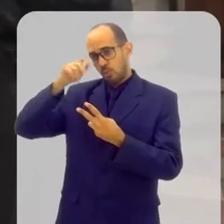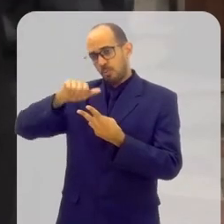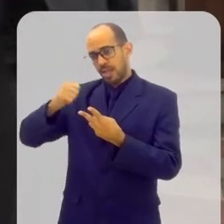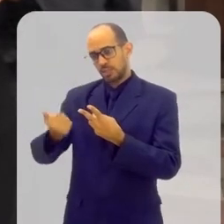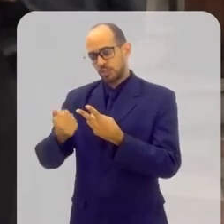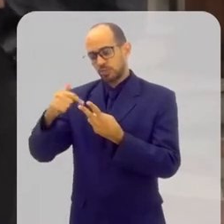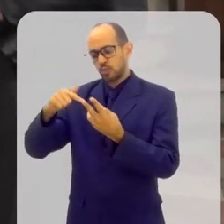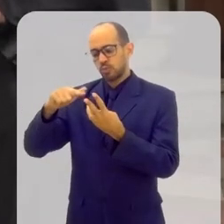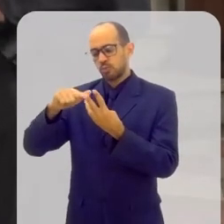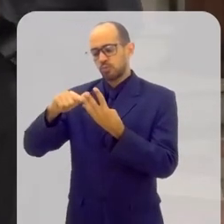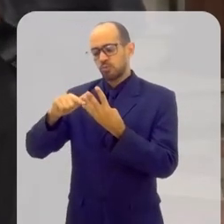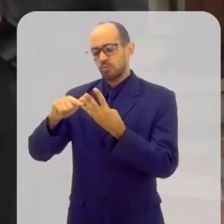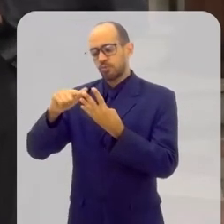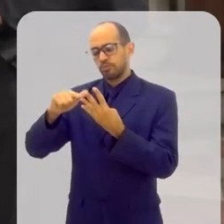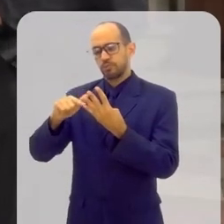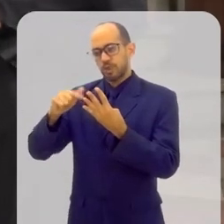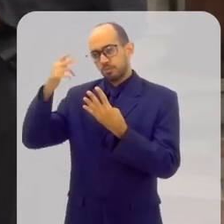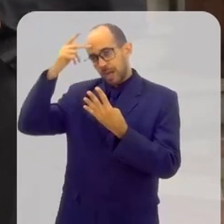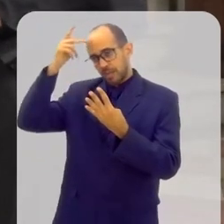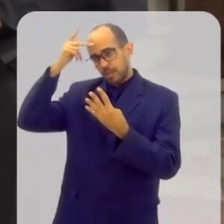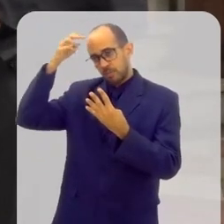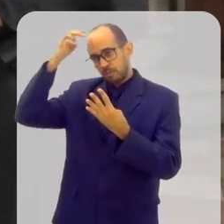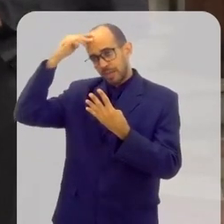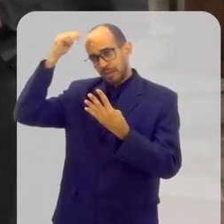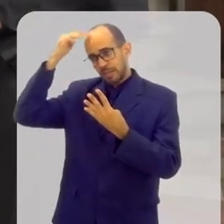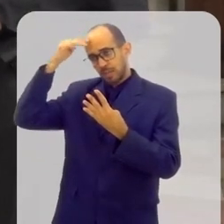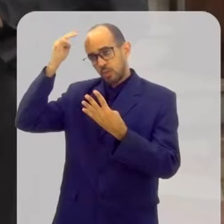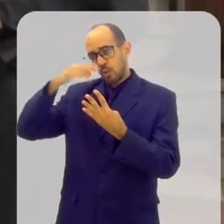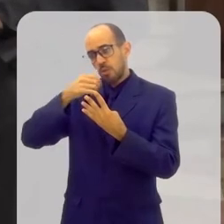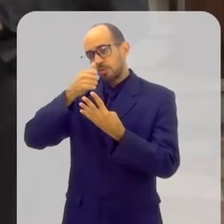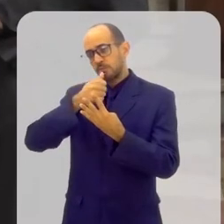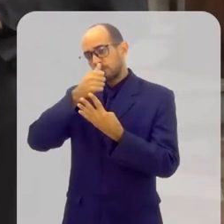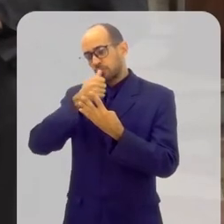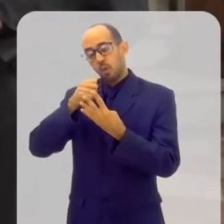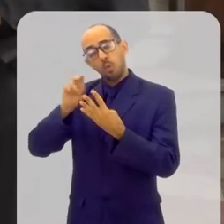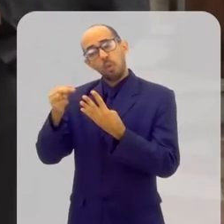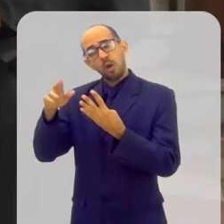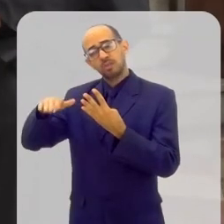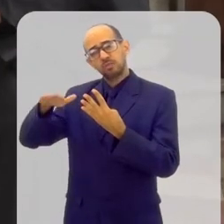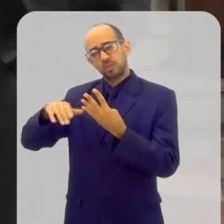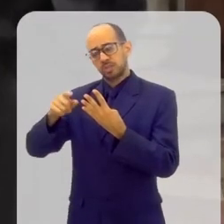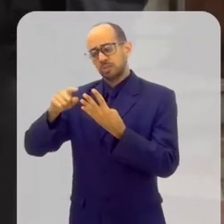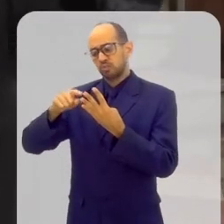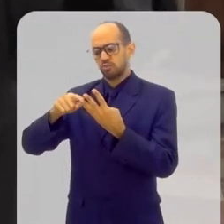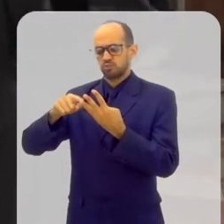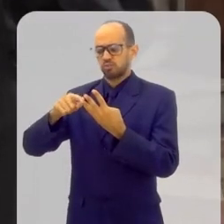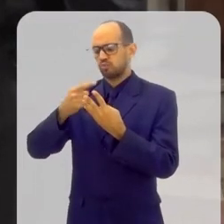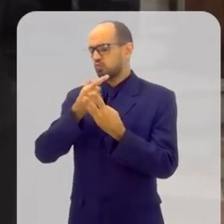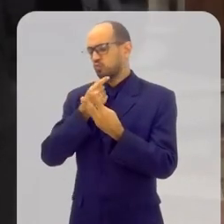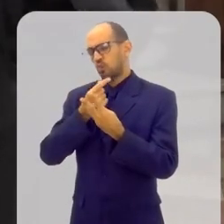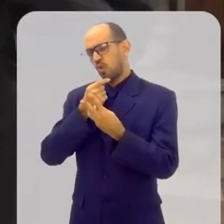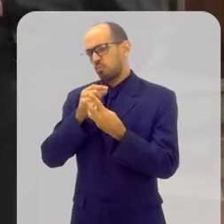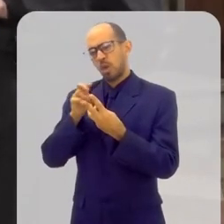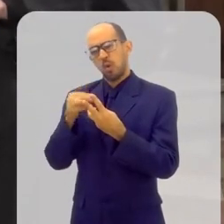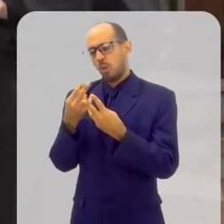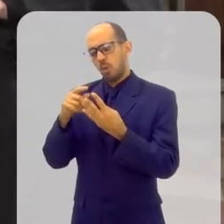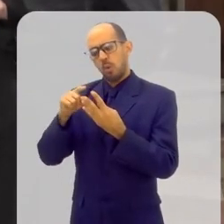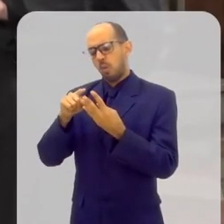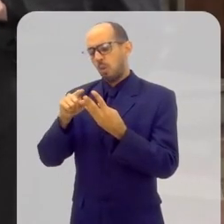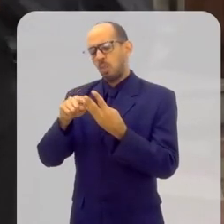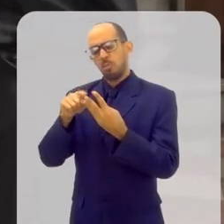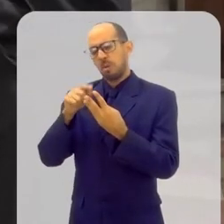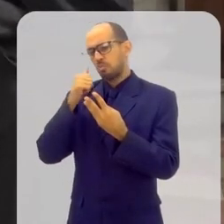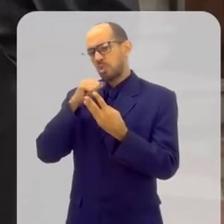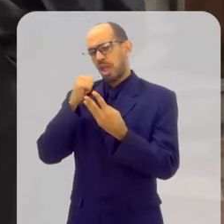uma madrinha e um padrinho de crisma, ou, geralmente, crisma as pessoas escolhem muitas vezes um só, mas o homem e a mulher para o